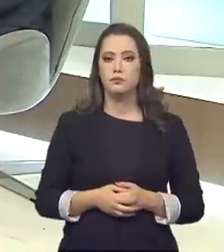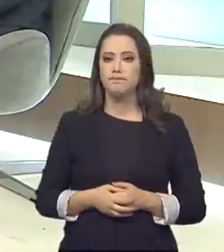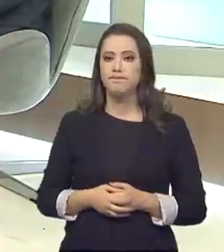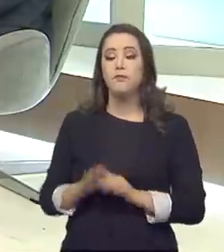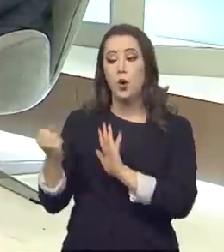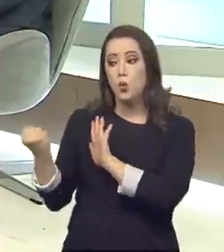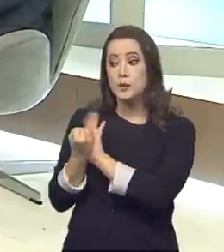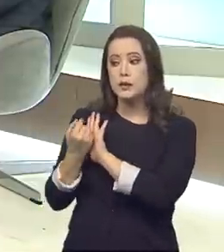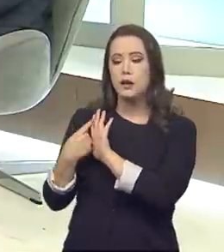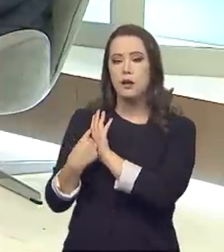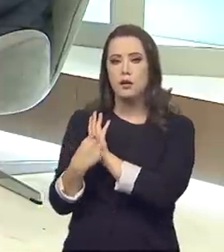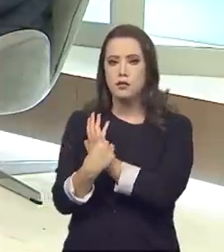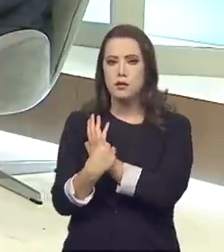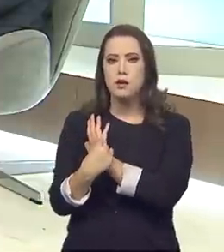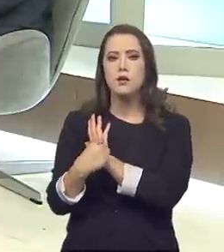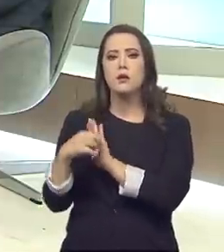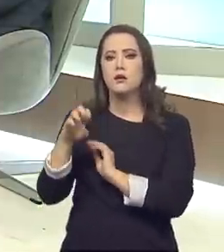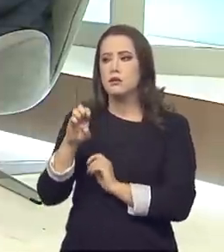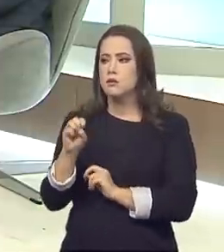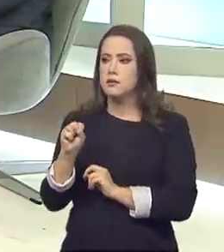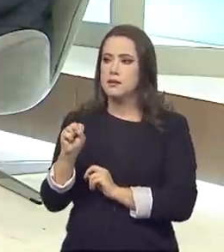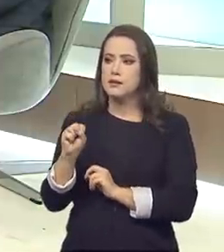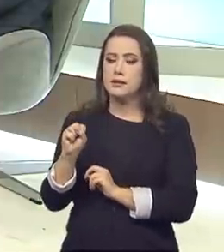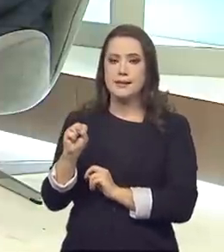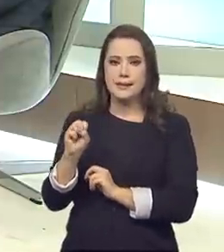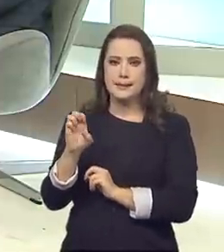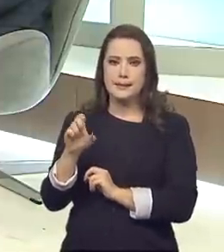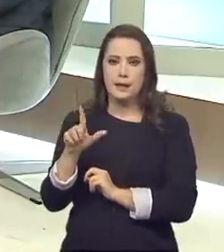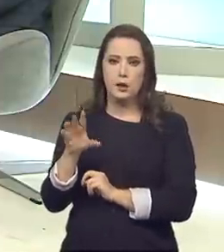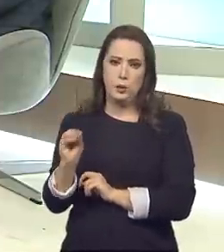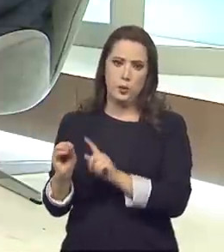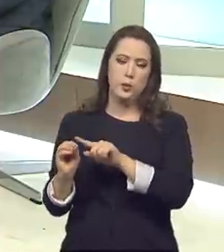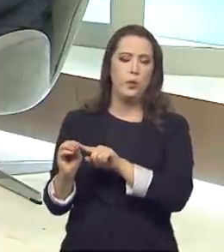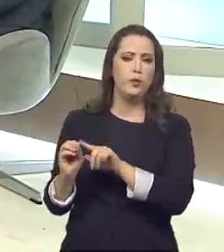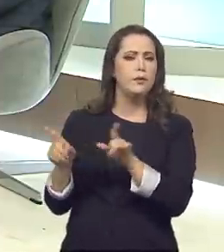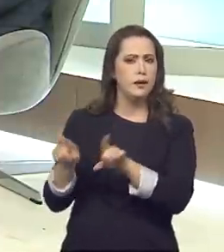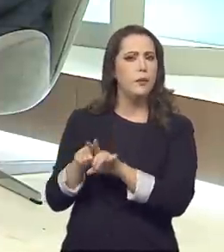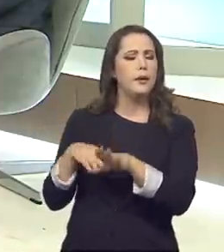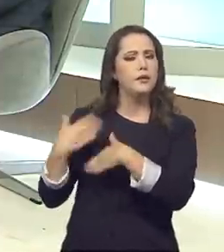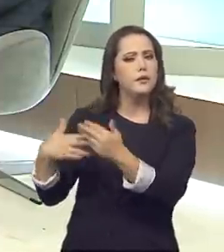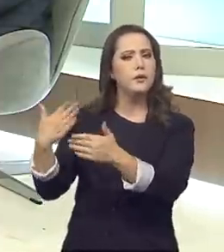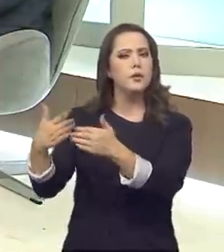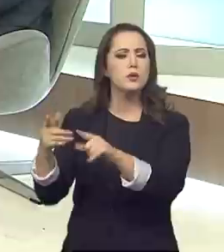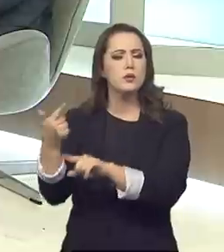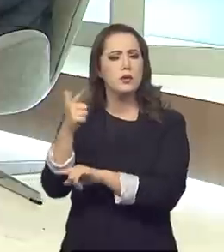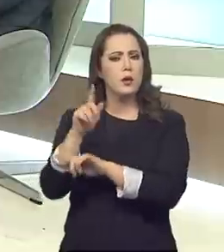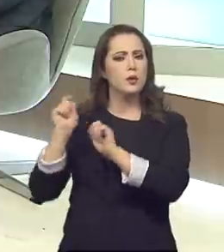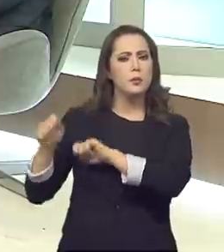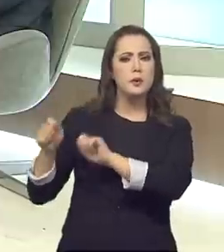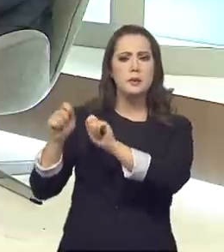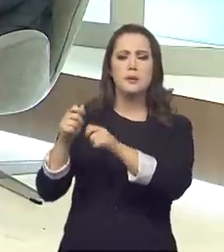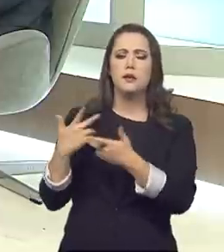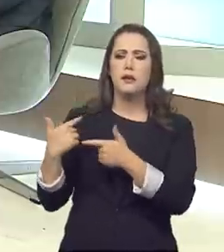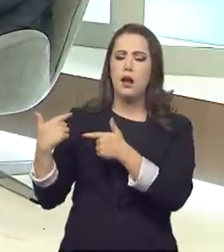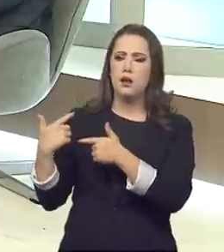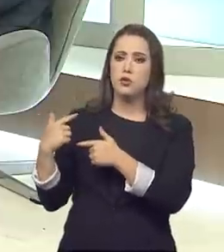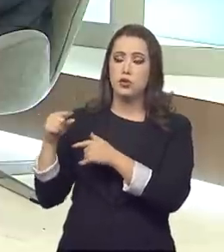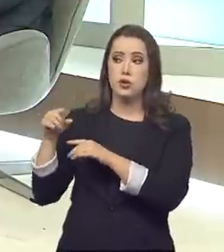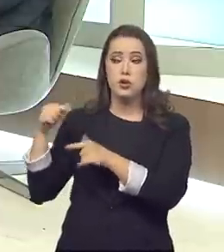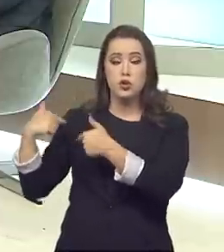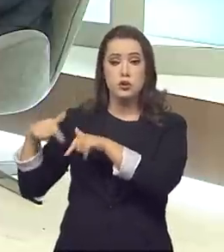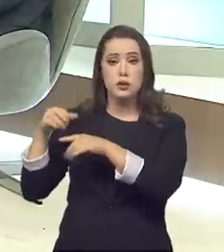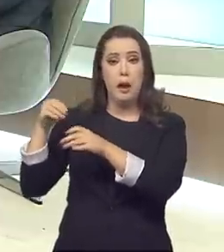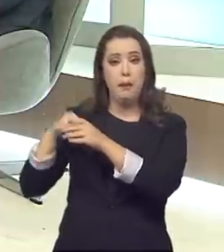selo de identificação, certificação, está passando por esse processo também? Que é uma outra atividade do Inmetro. A gente